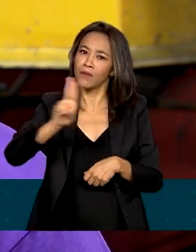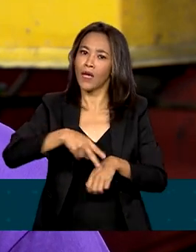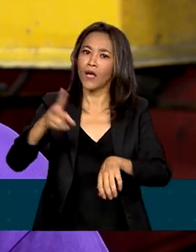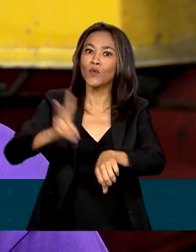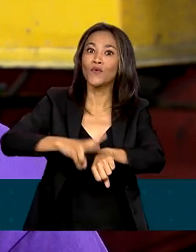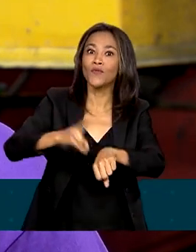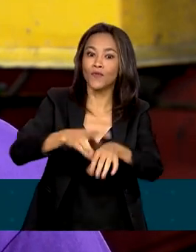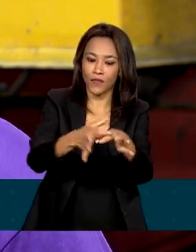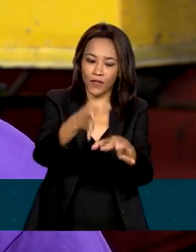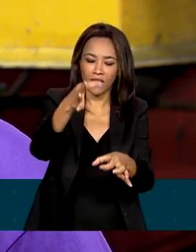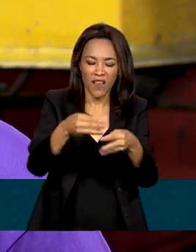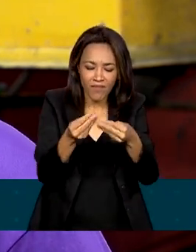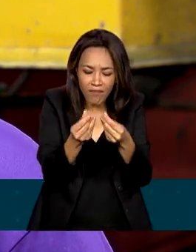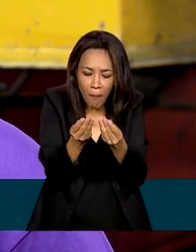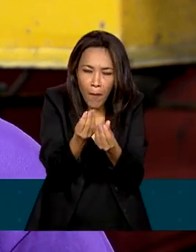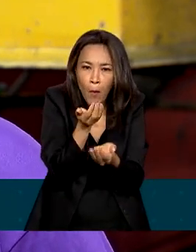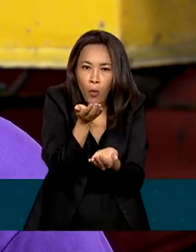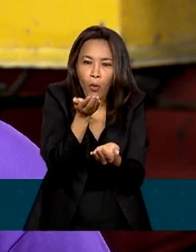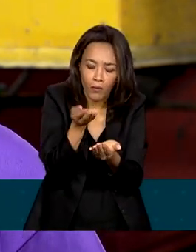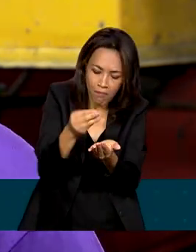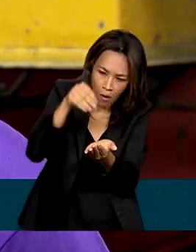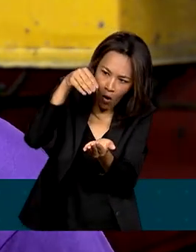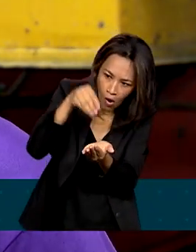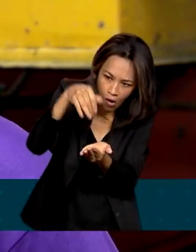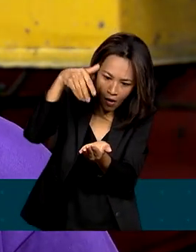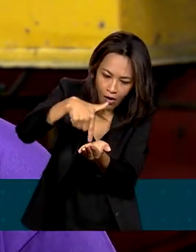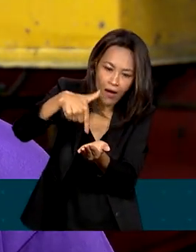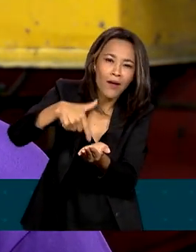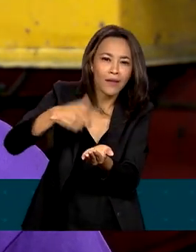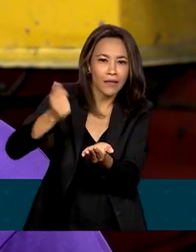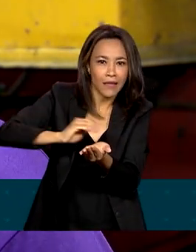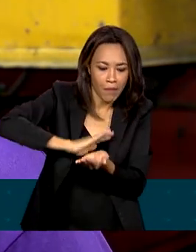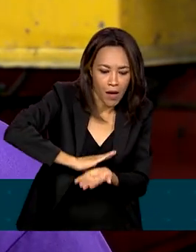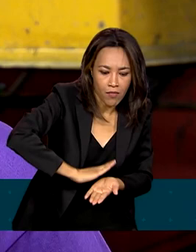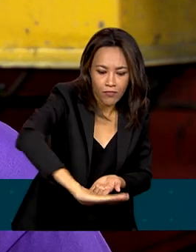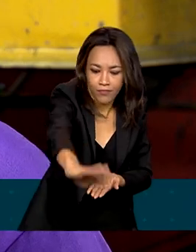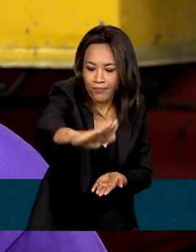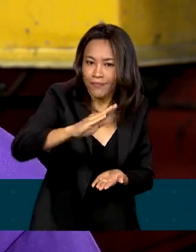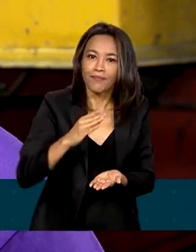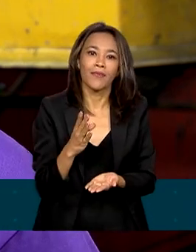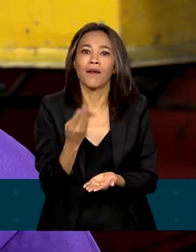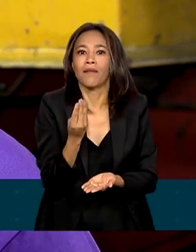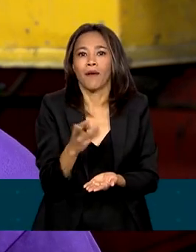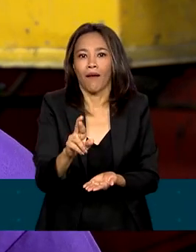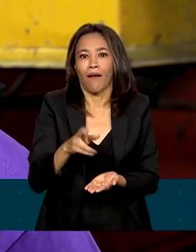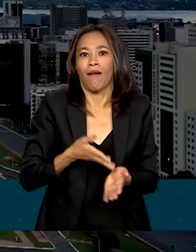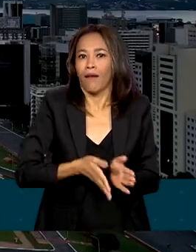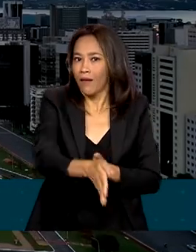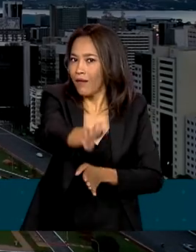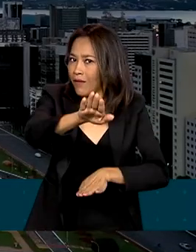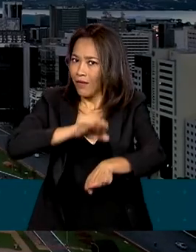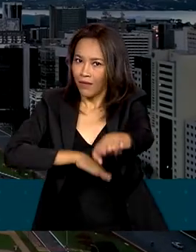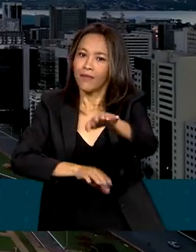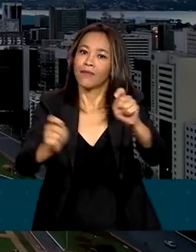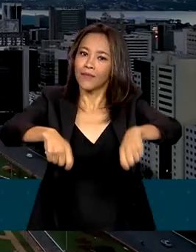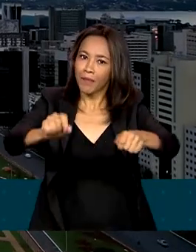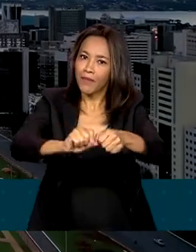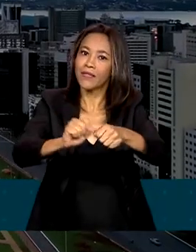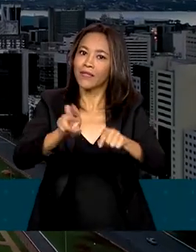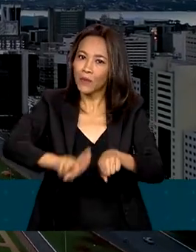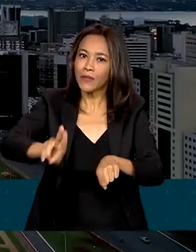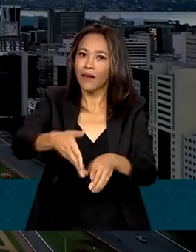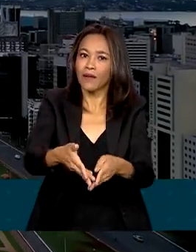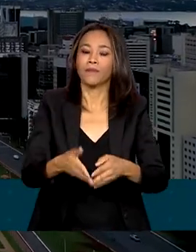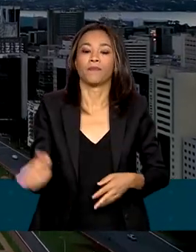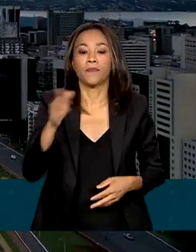tornam uma areinha, né? Inclusive, para asfalto, para asfaltar, é muito bom. Eles também fazem esse processo. Assim como o Distrito